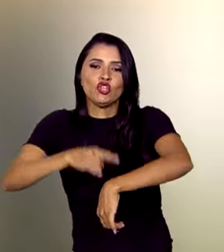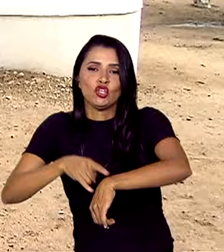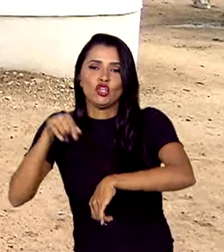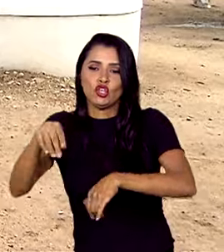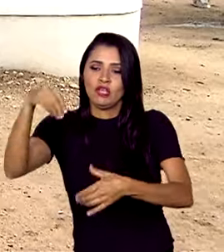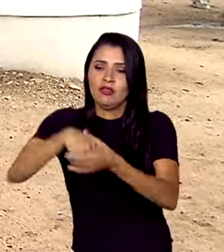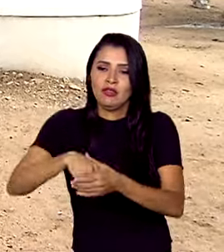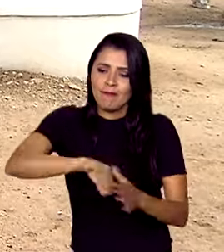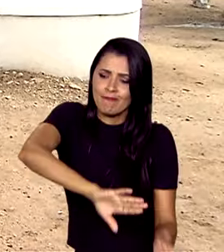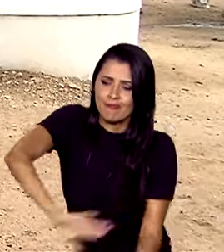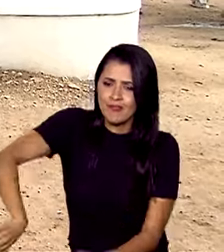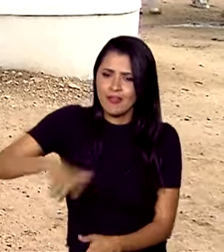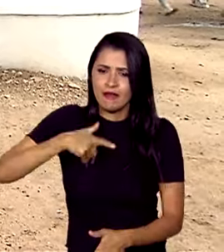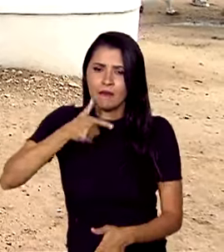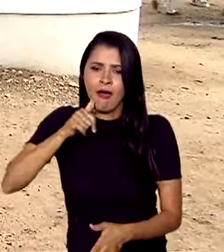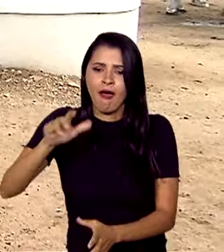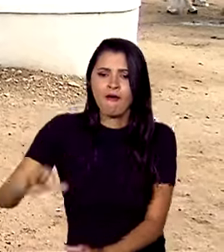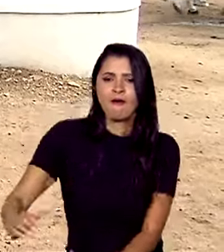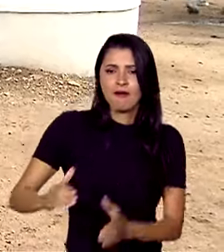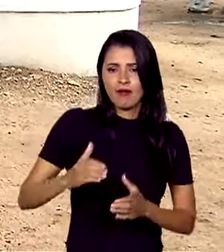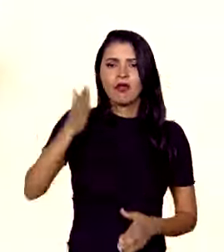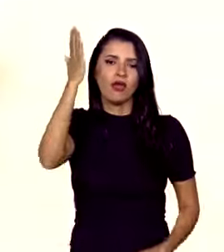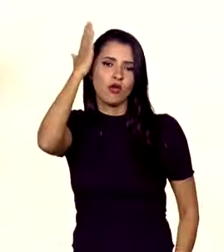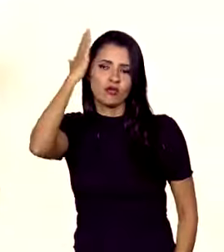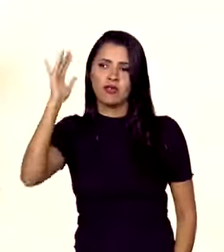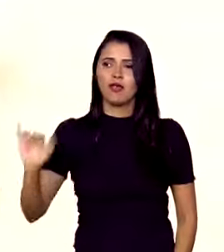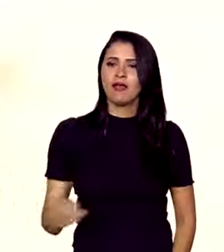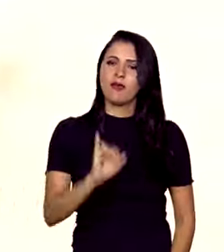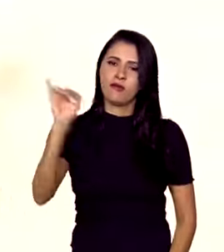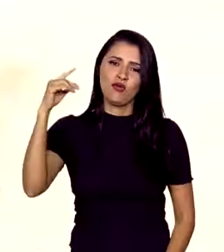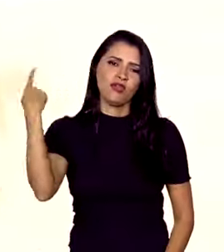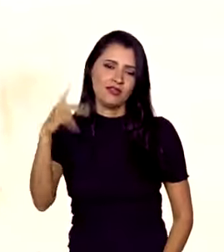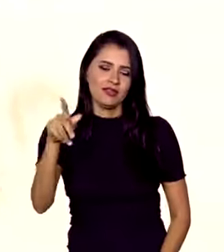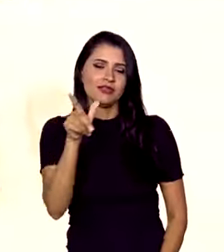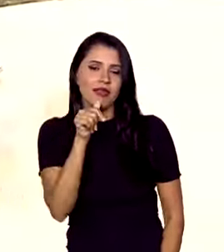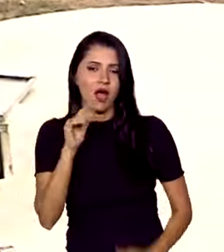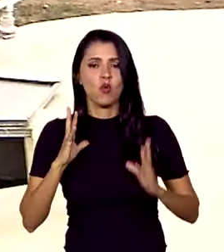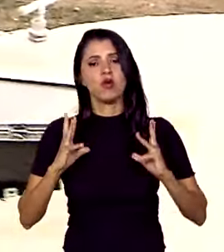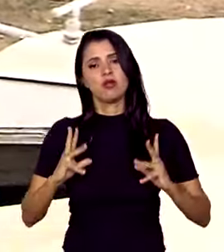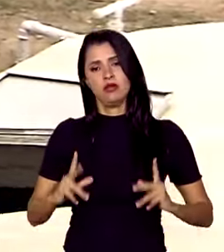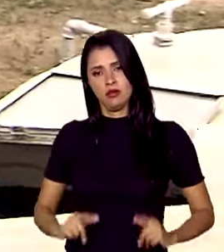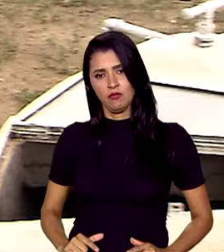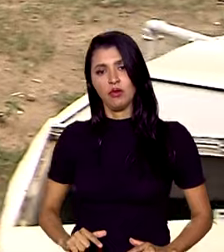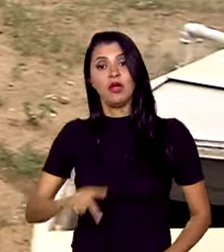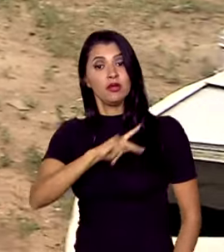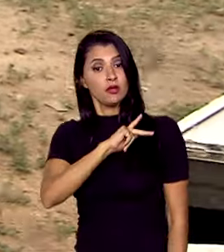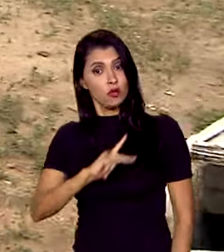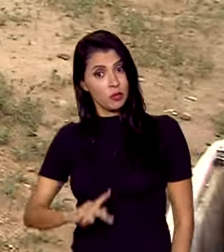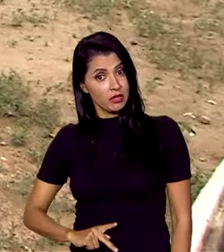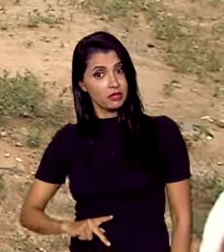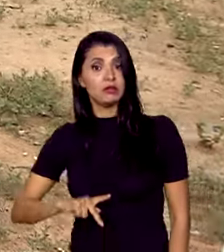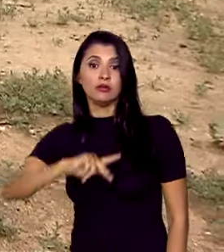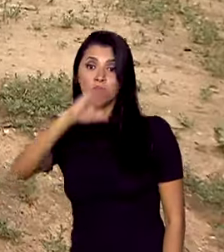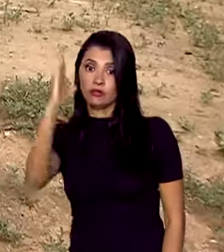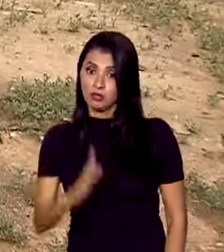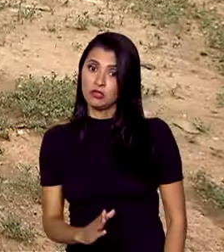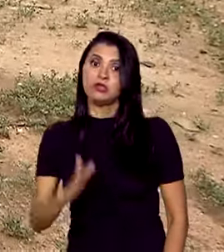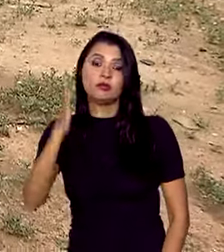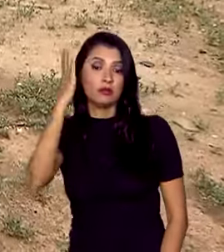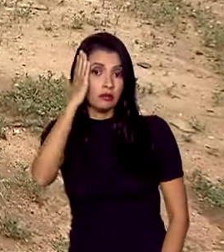água. Por isso eu sei a importância da água potável. E o presidente da República também